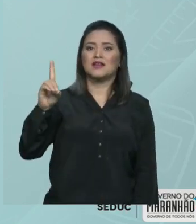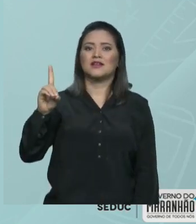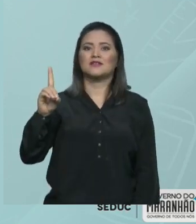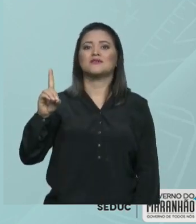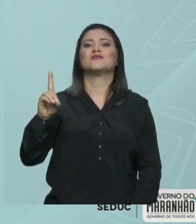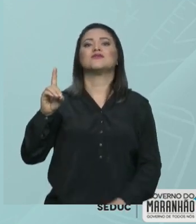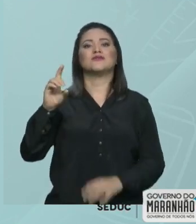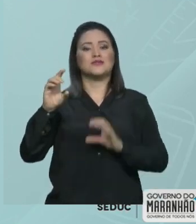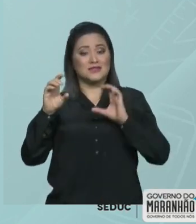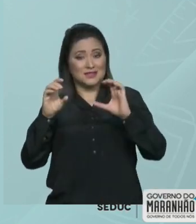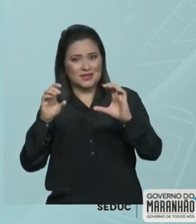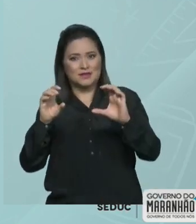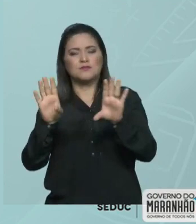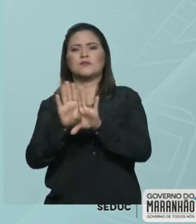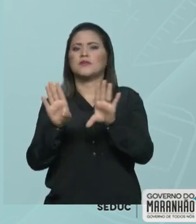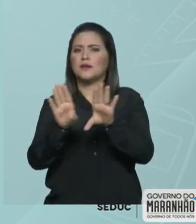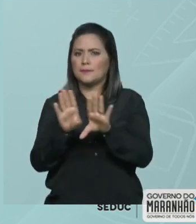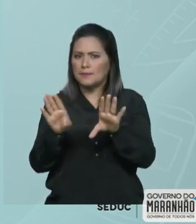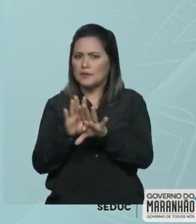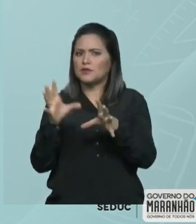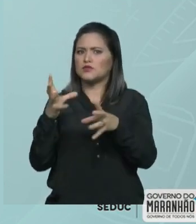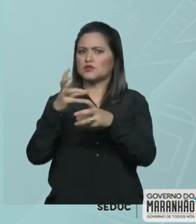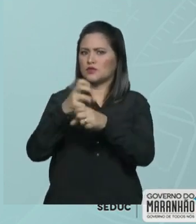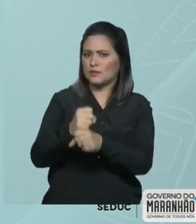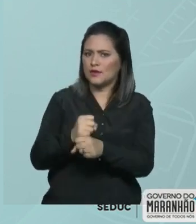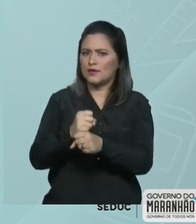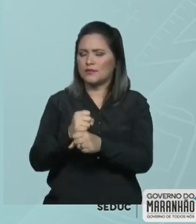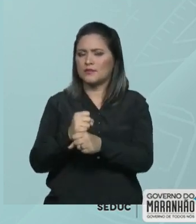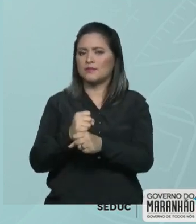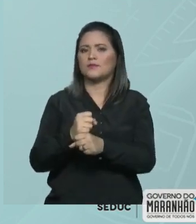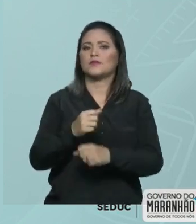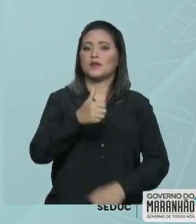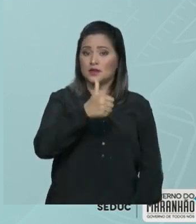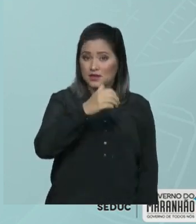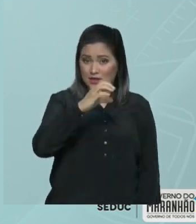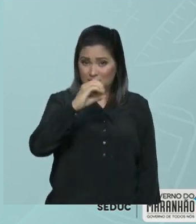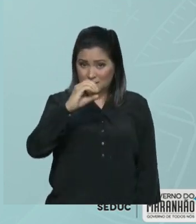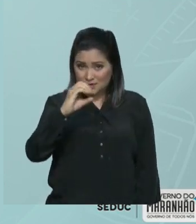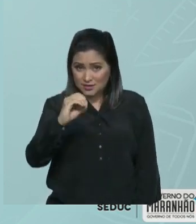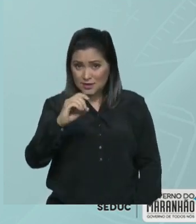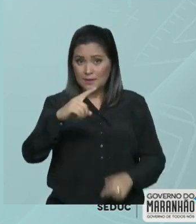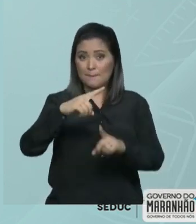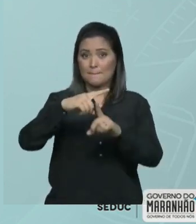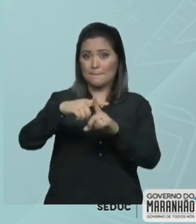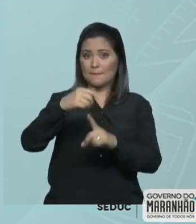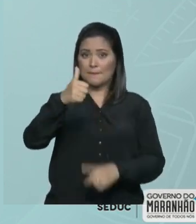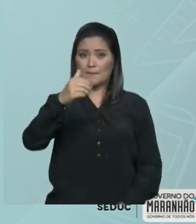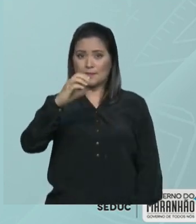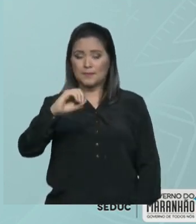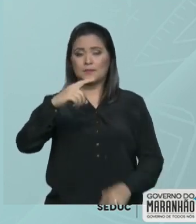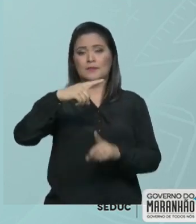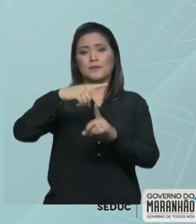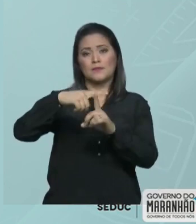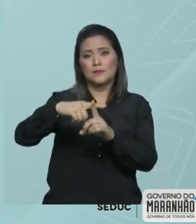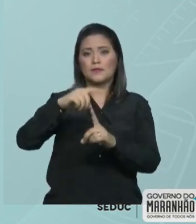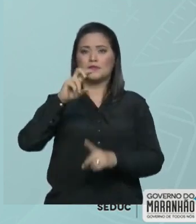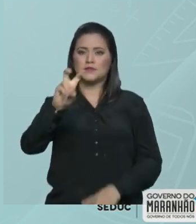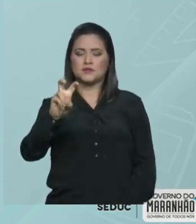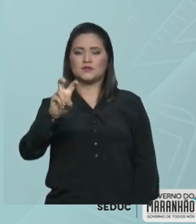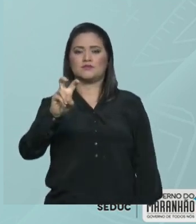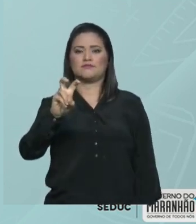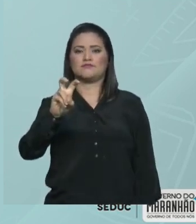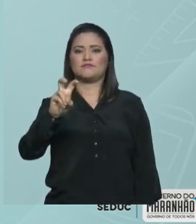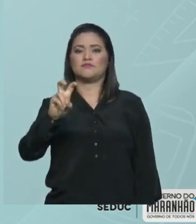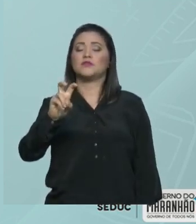somar. Ficando 100 mais 10 mais 5. Então, o número C,